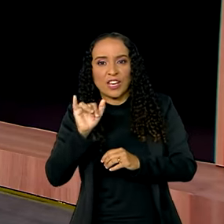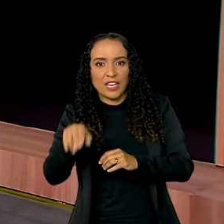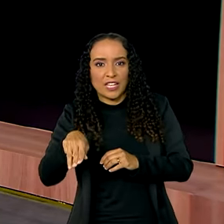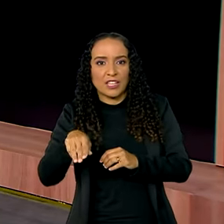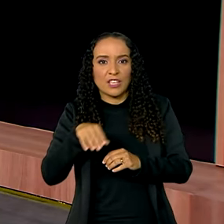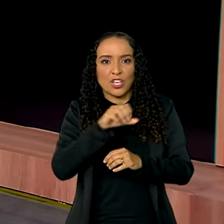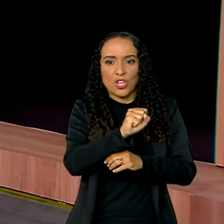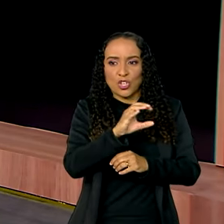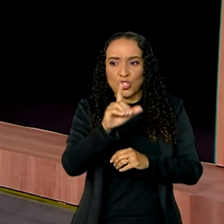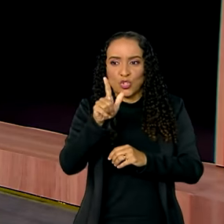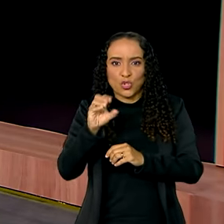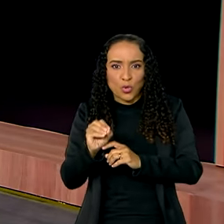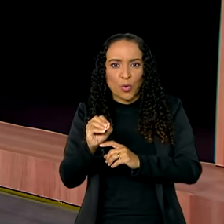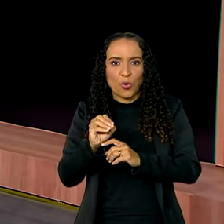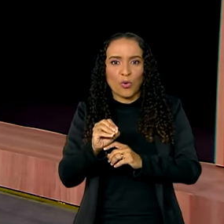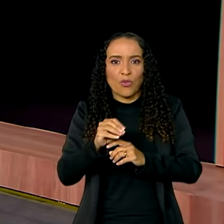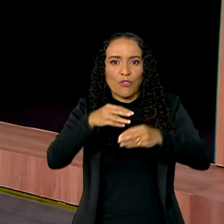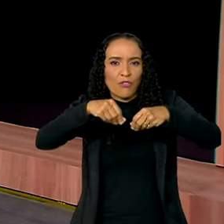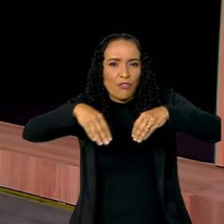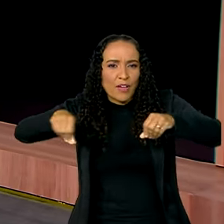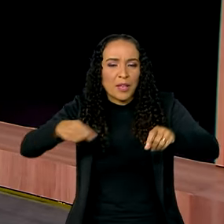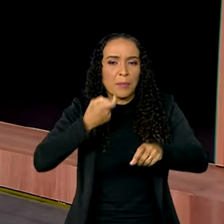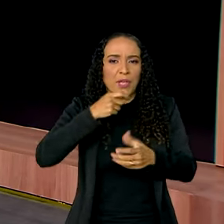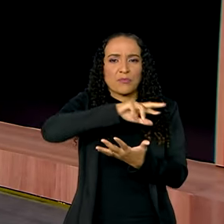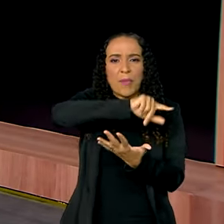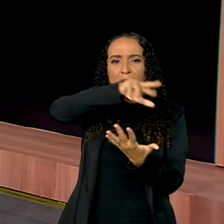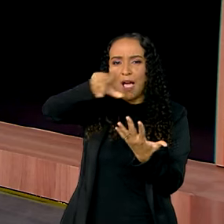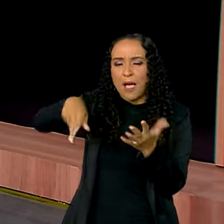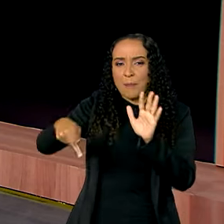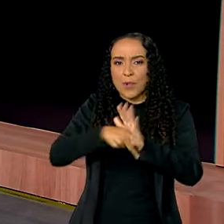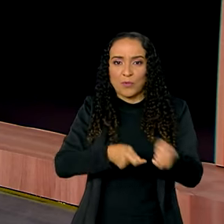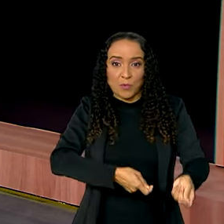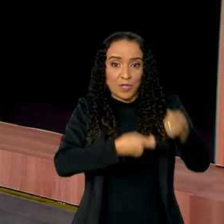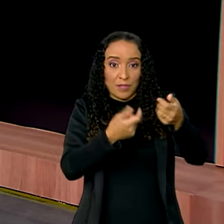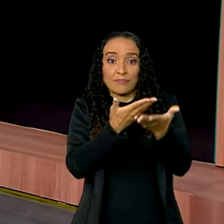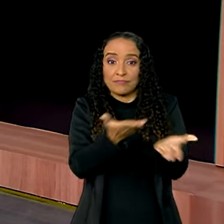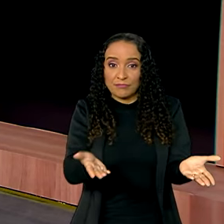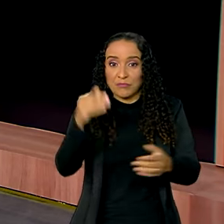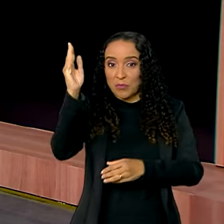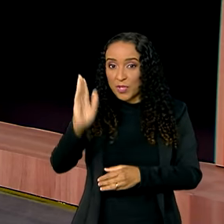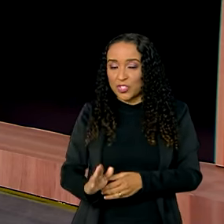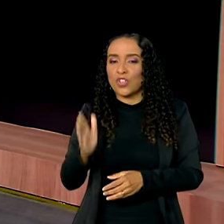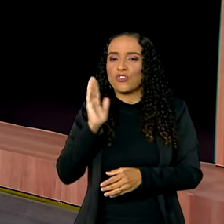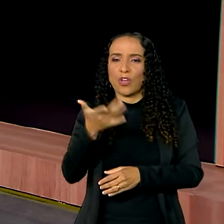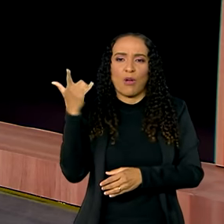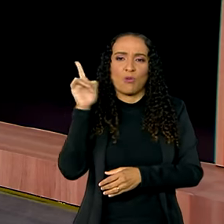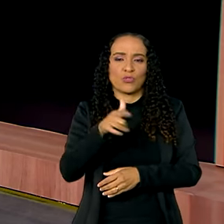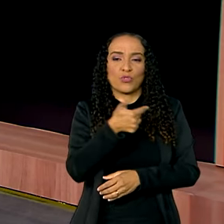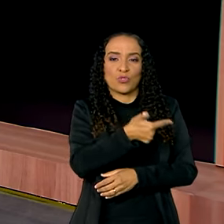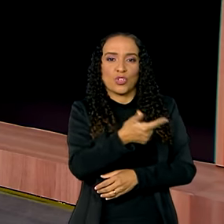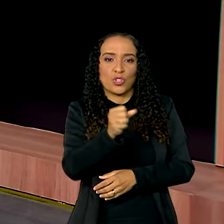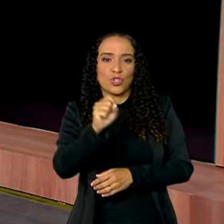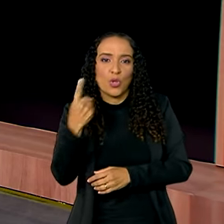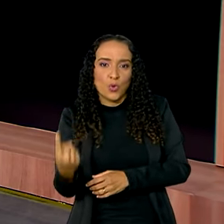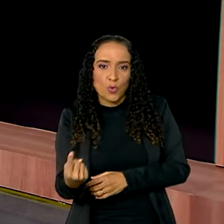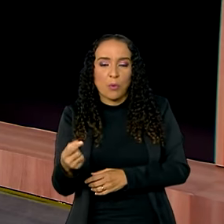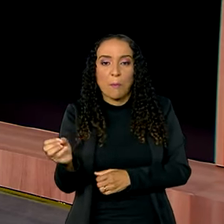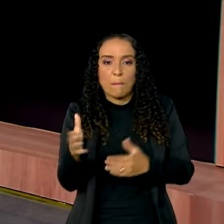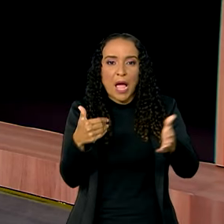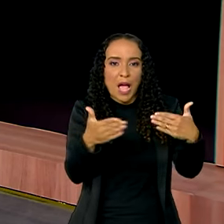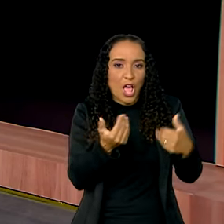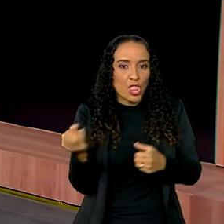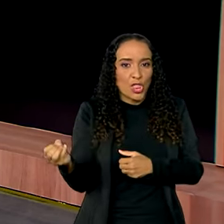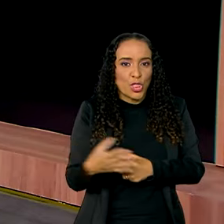sorgo, farinha, peixe e outros derivados de pescado. Com isso, o Brasil já conquistou 281